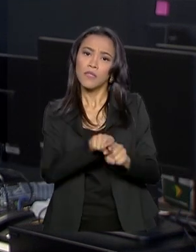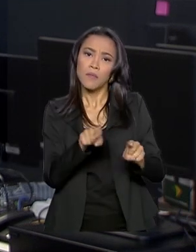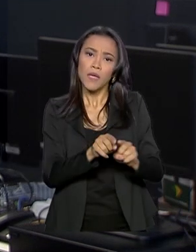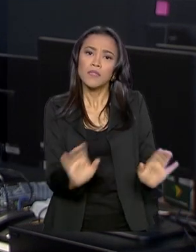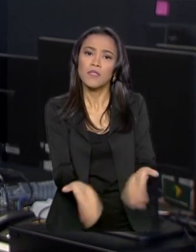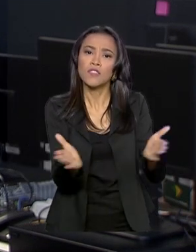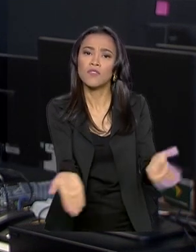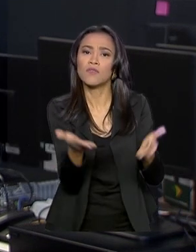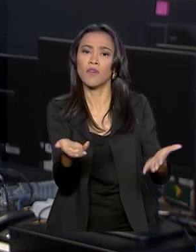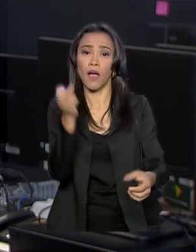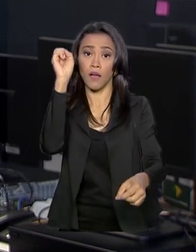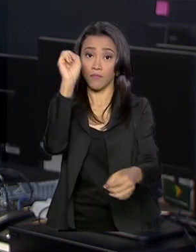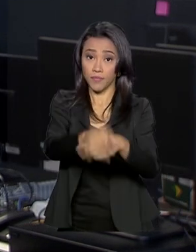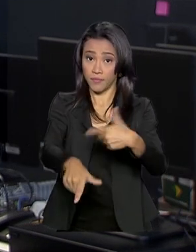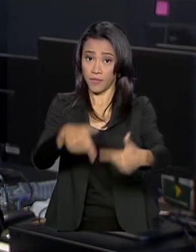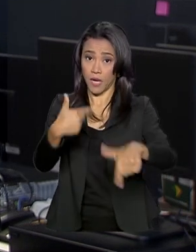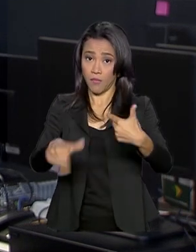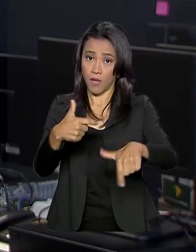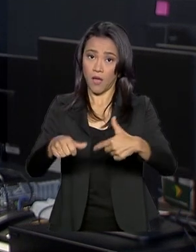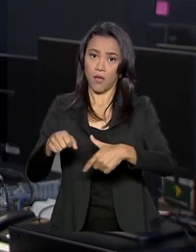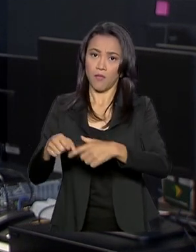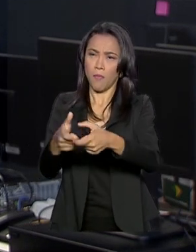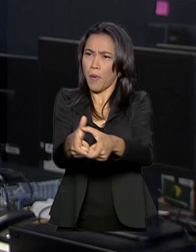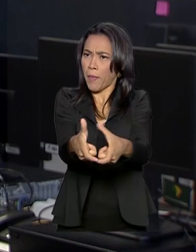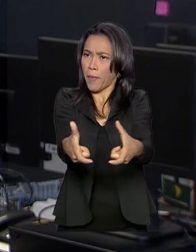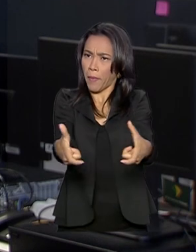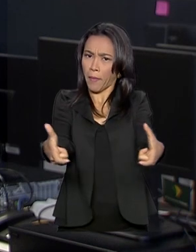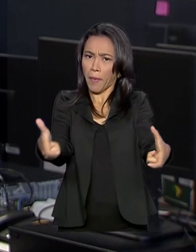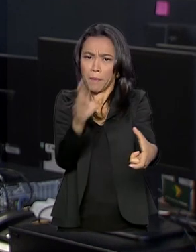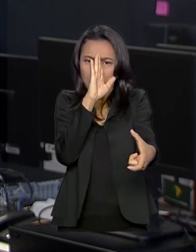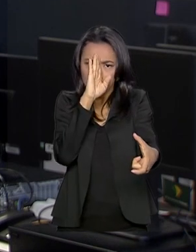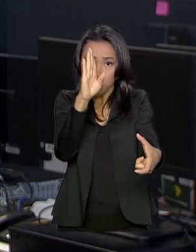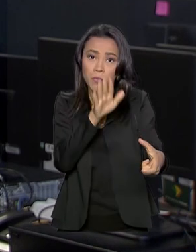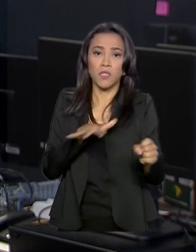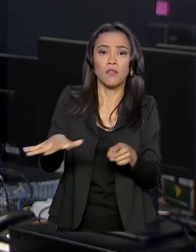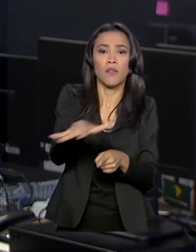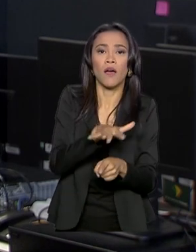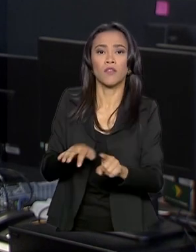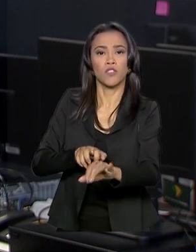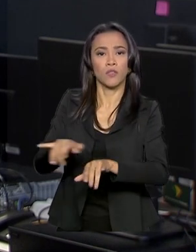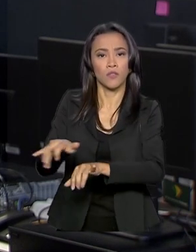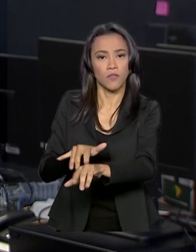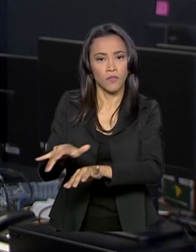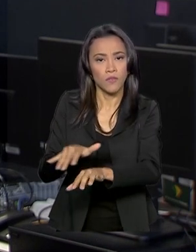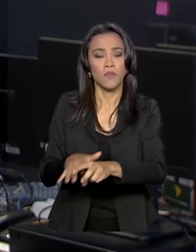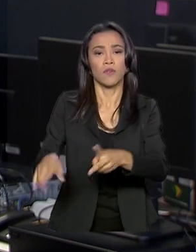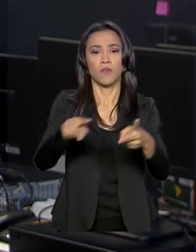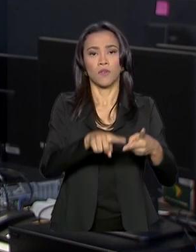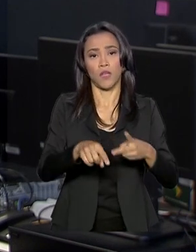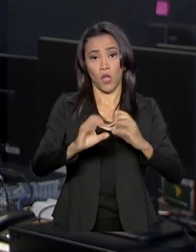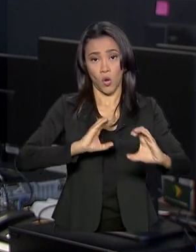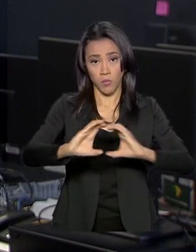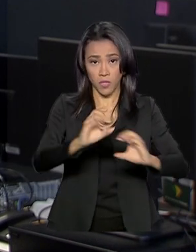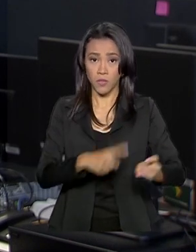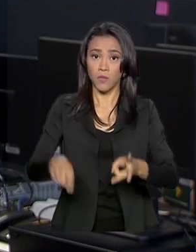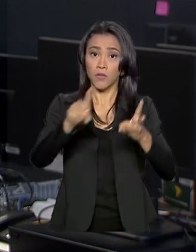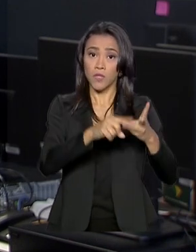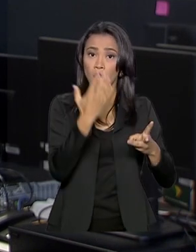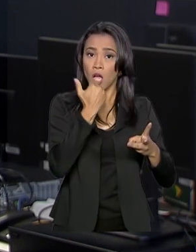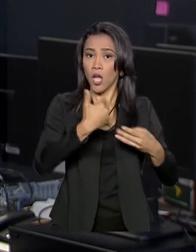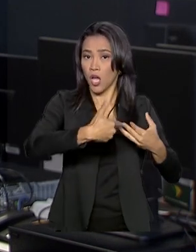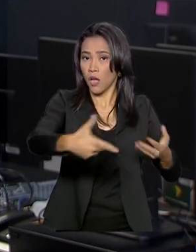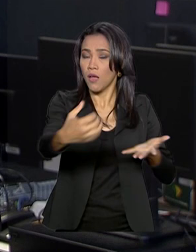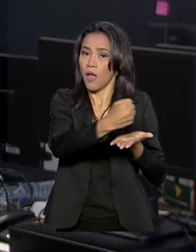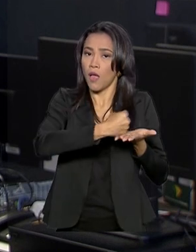geração de empregos no país. Principalmente nos setores de informática, telecomunicações, alimentos, remédios,